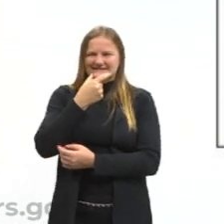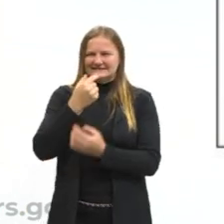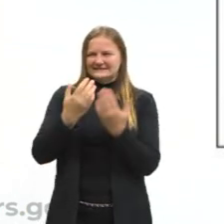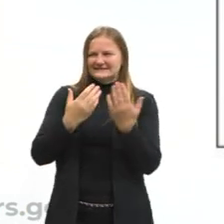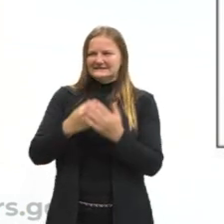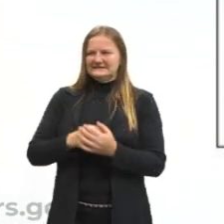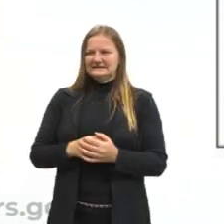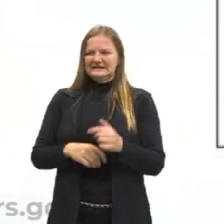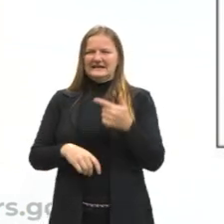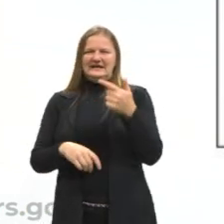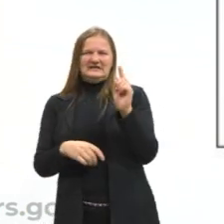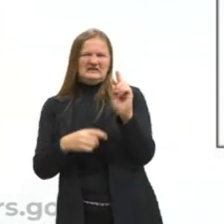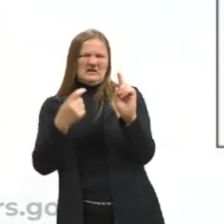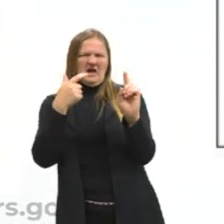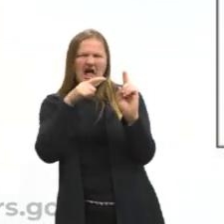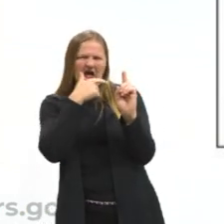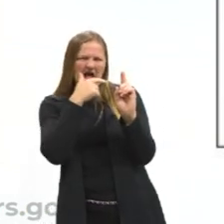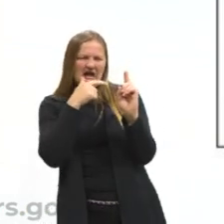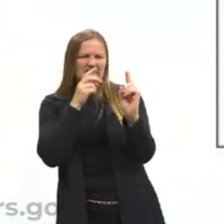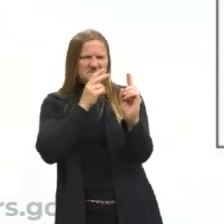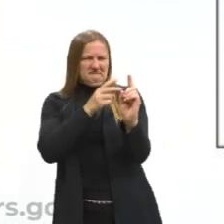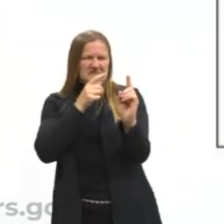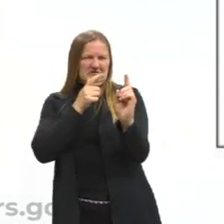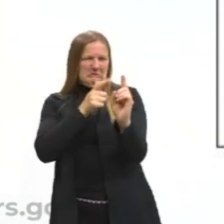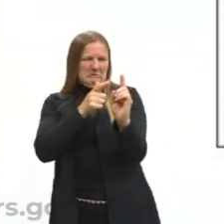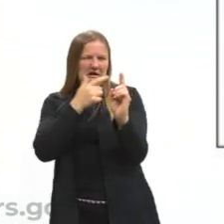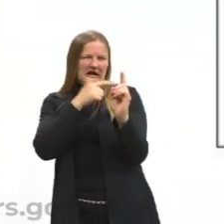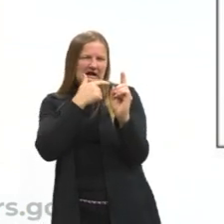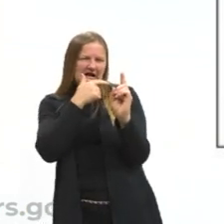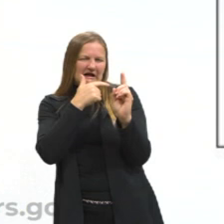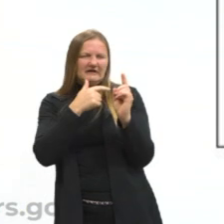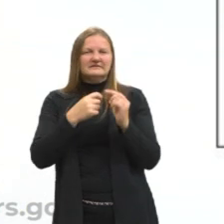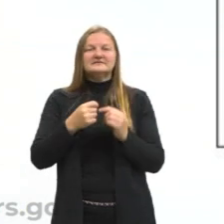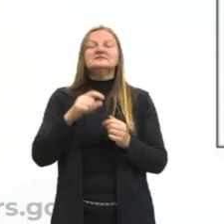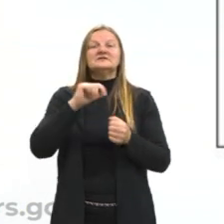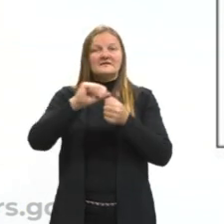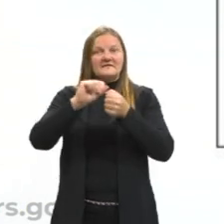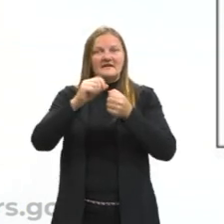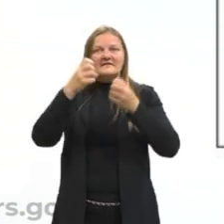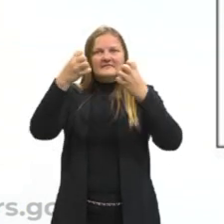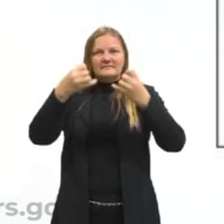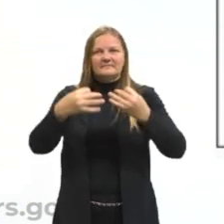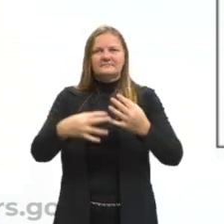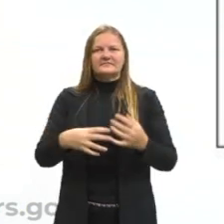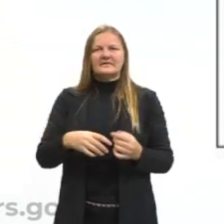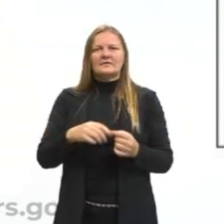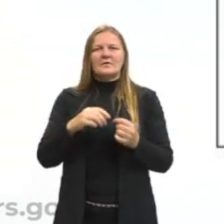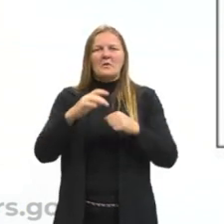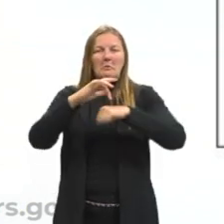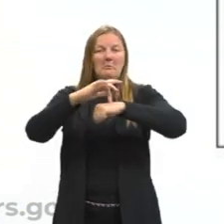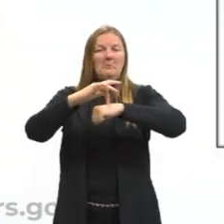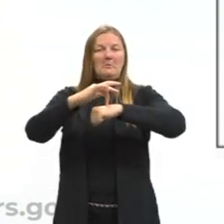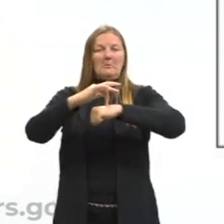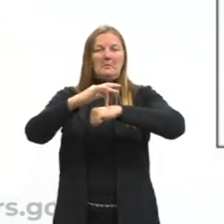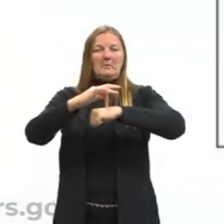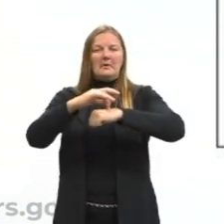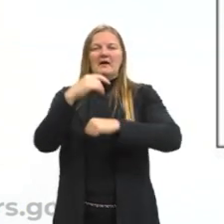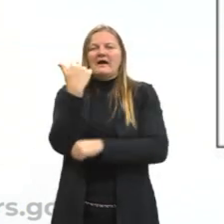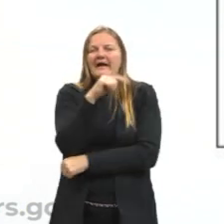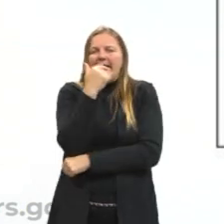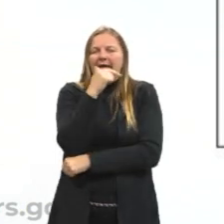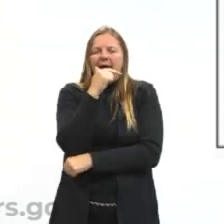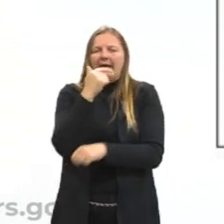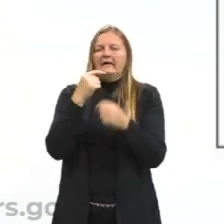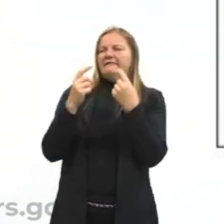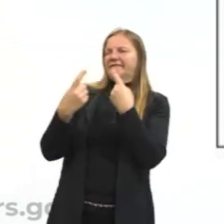aqui, porque a gente já fez uma aula onde eu falo sobre ironia, sobre sarcasmo, sobre deboche.